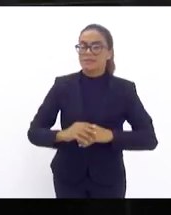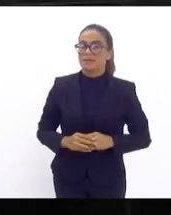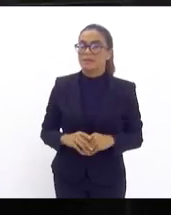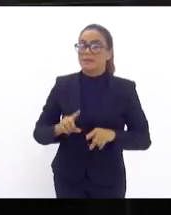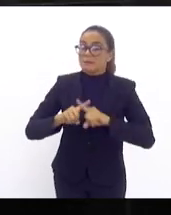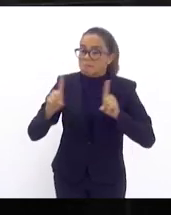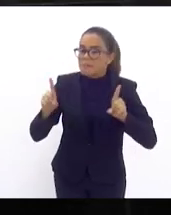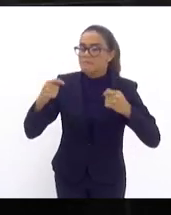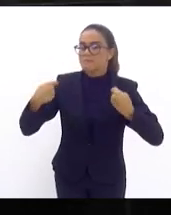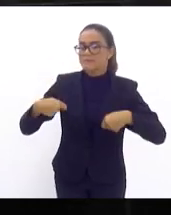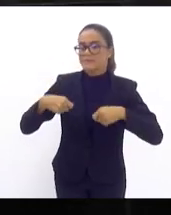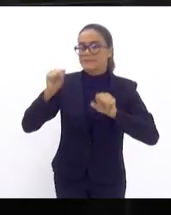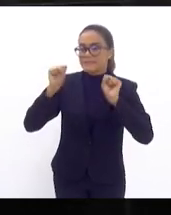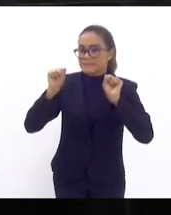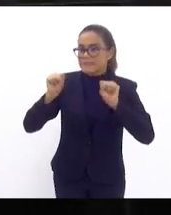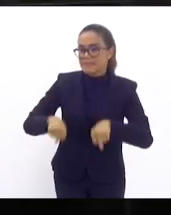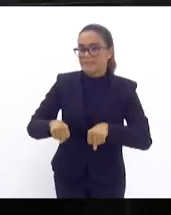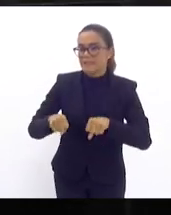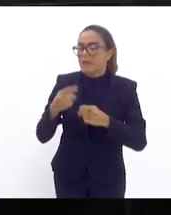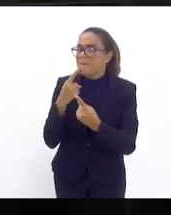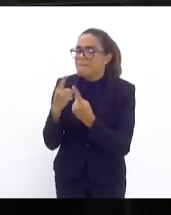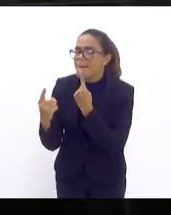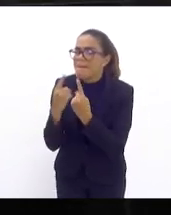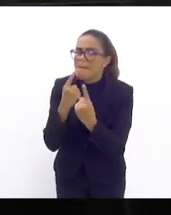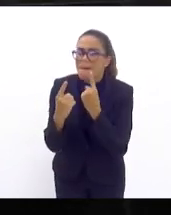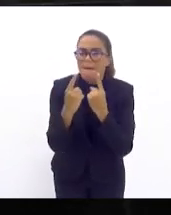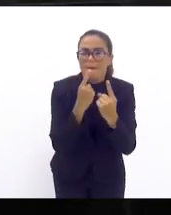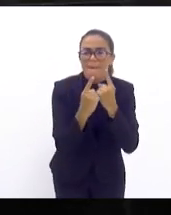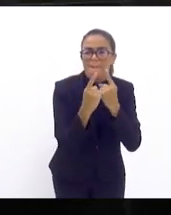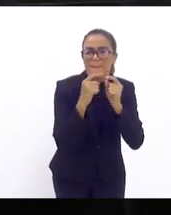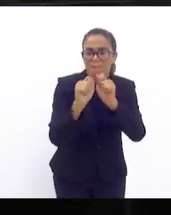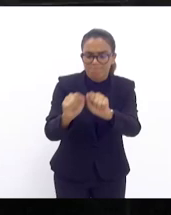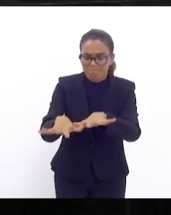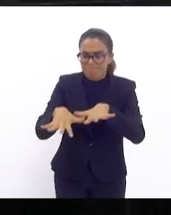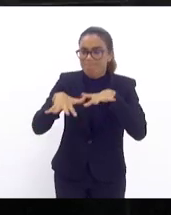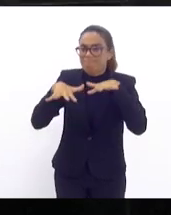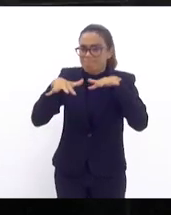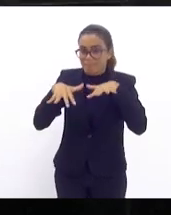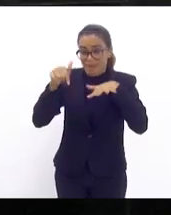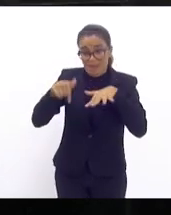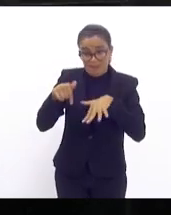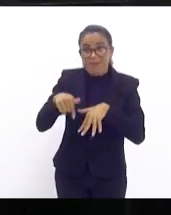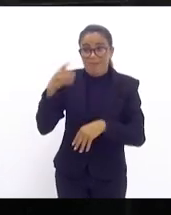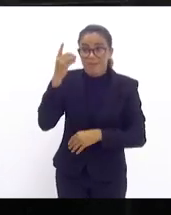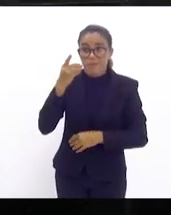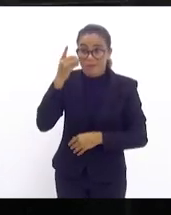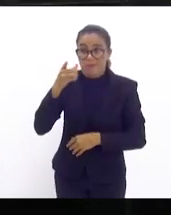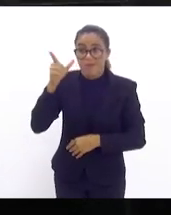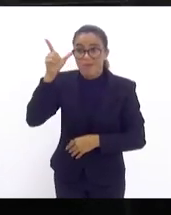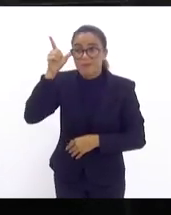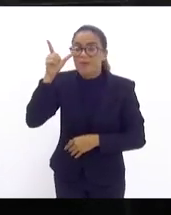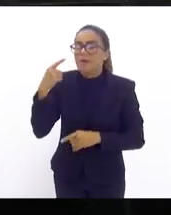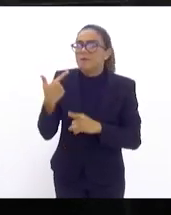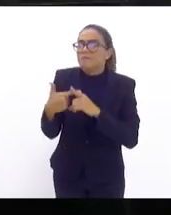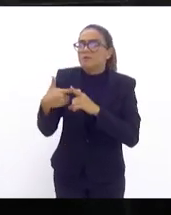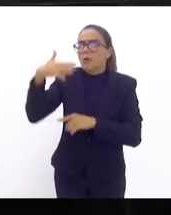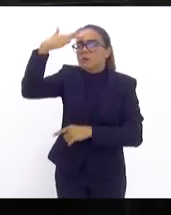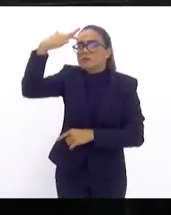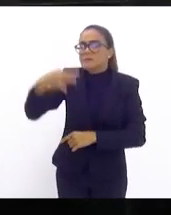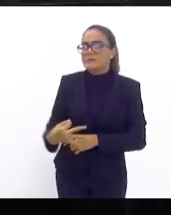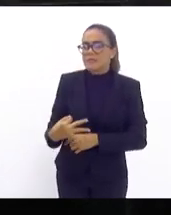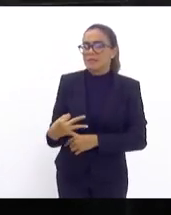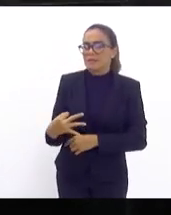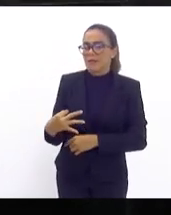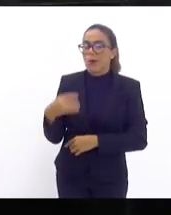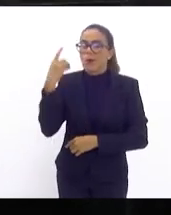gente precisa, sim, estabelecer esse diálogo, fazer essa audiência pública aqui, deputada Lucinha, porque eu tenho certeza de uma coisa, e o deputado